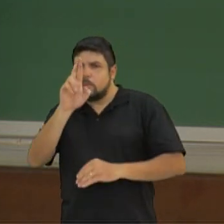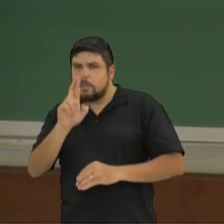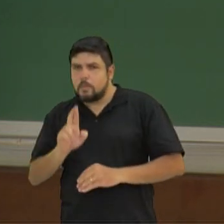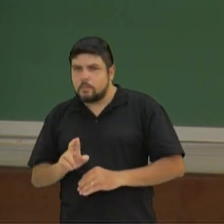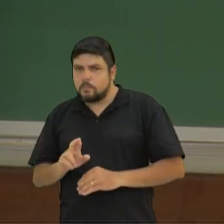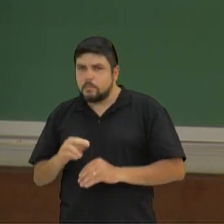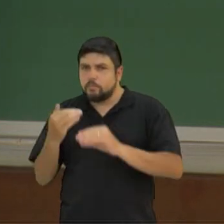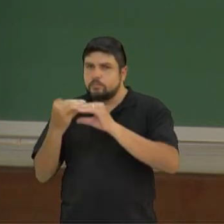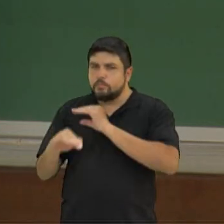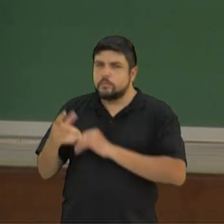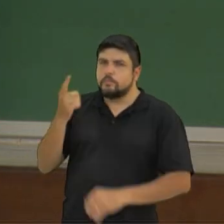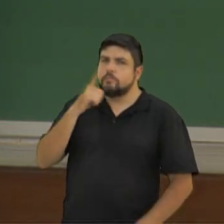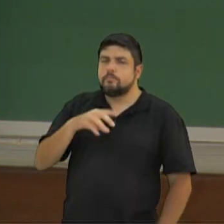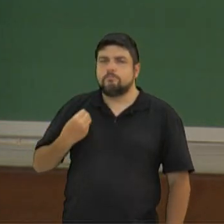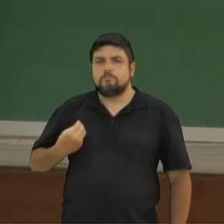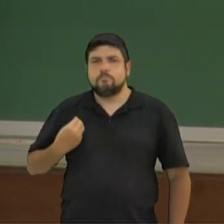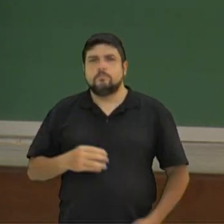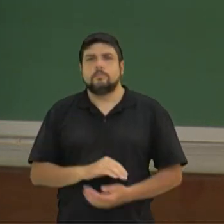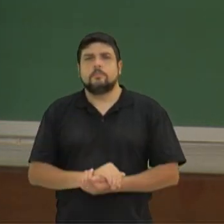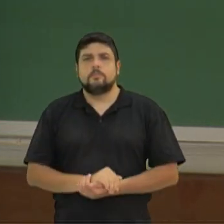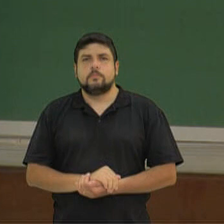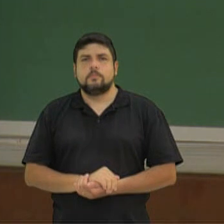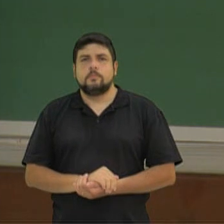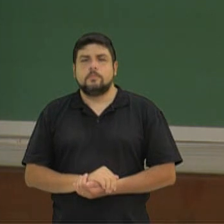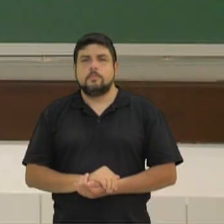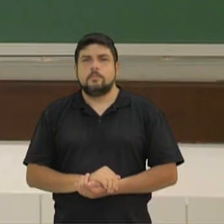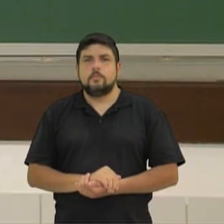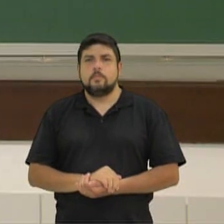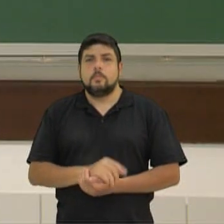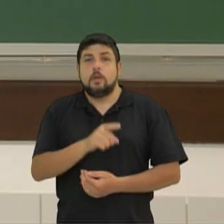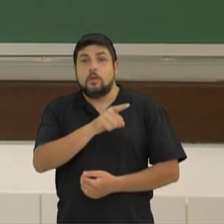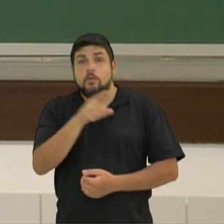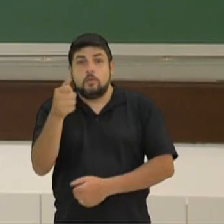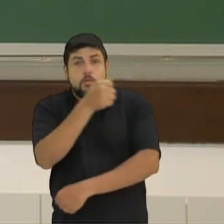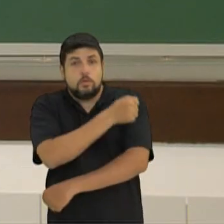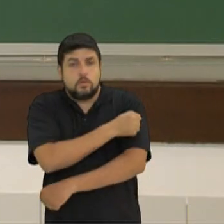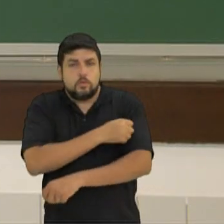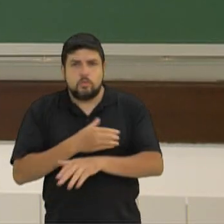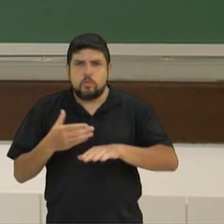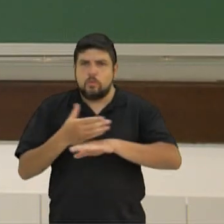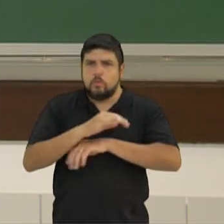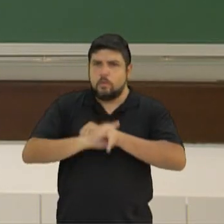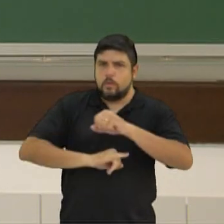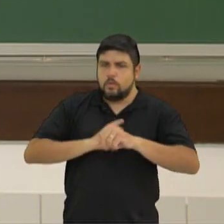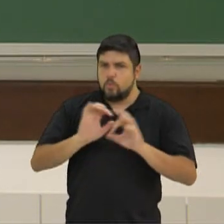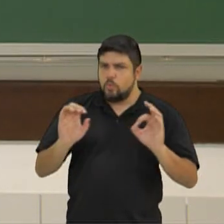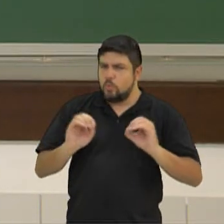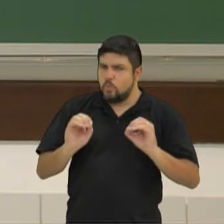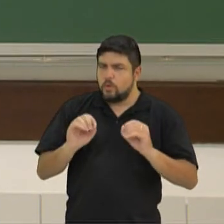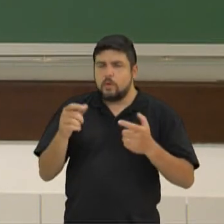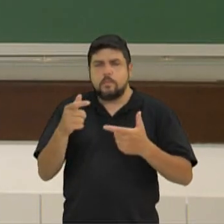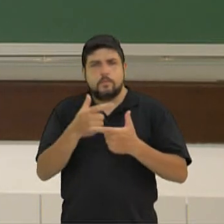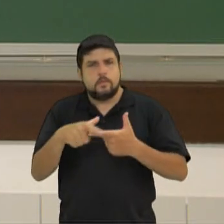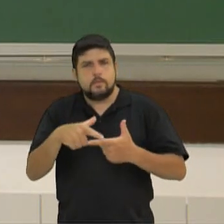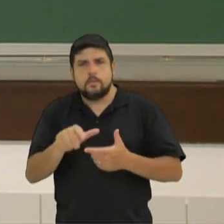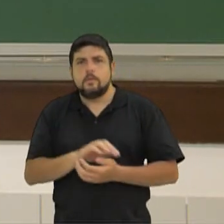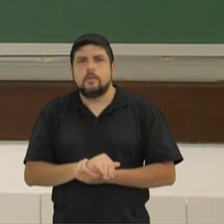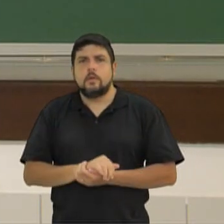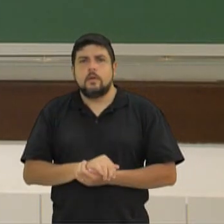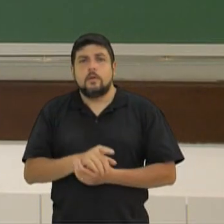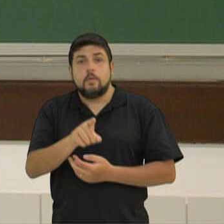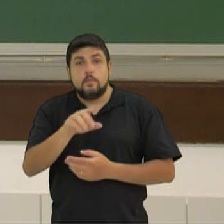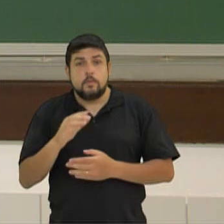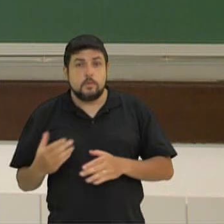gera a sua presença. Já vocês alunos, eu também estou de olho em vocês que não têm acesso ao class. Vai lá no seu